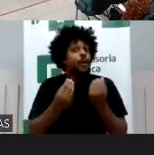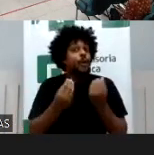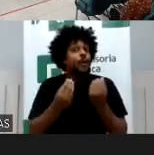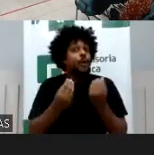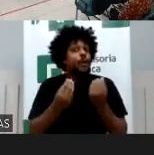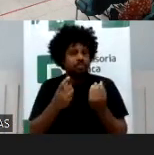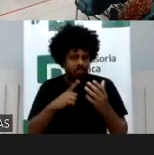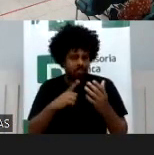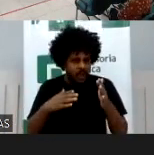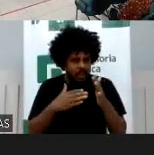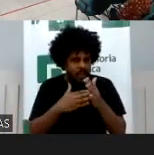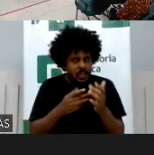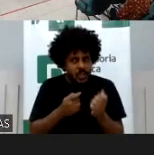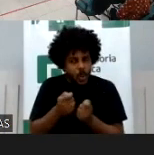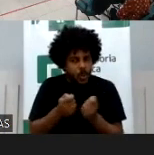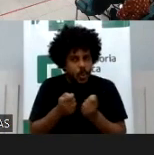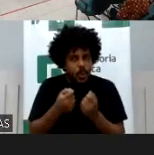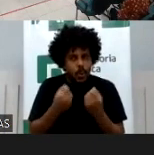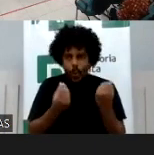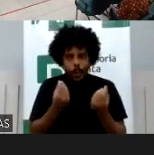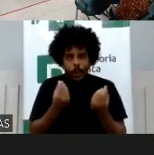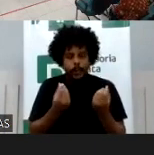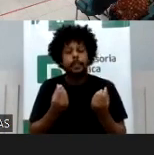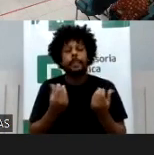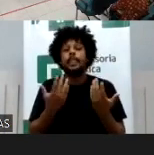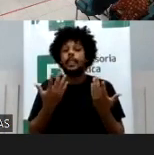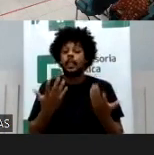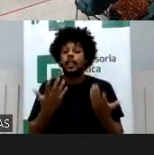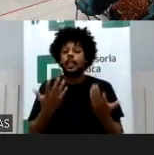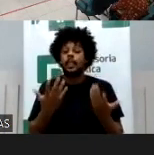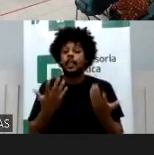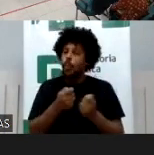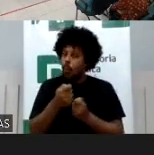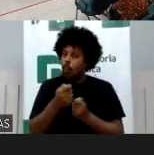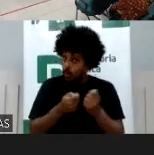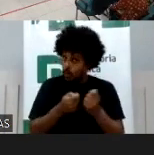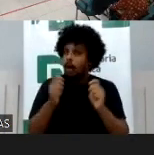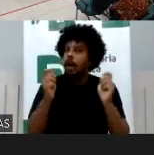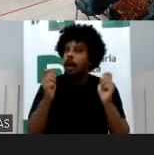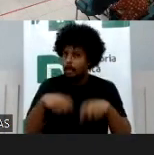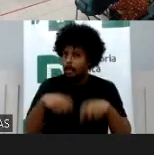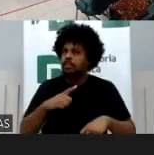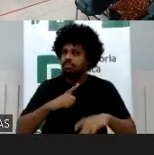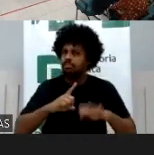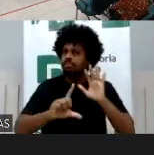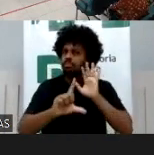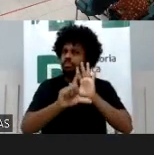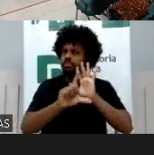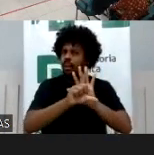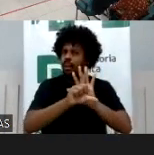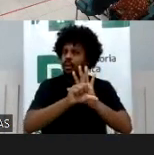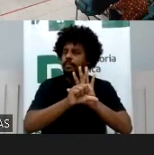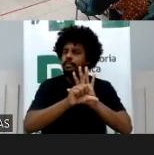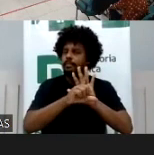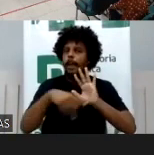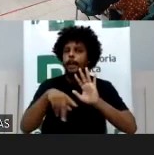ironaca com esse pensamento que é o seguinte, o controle é possível e hoje está reconhecido legalmente no marco civil da internet.